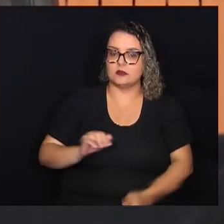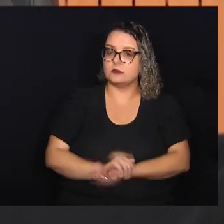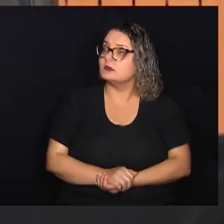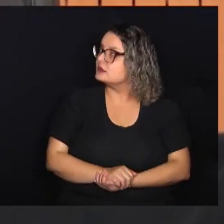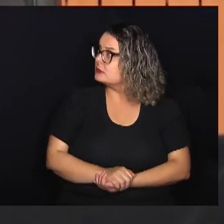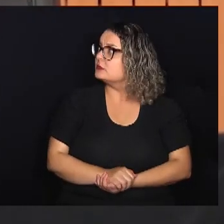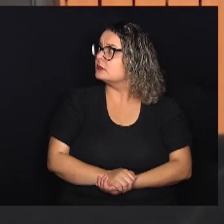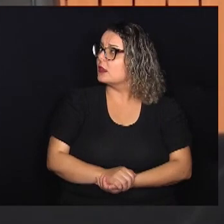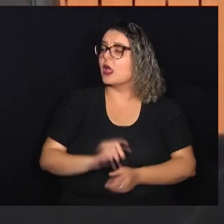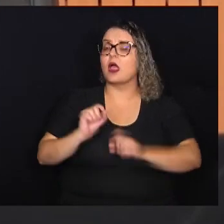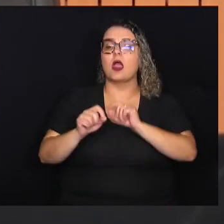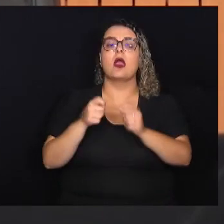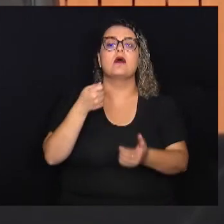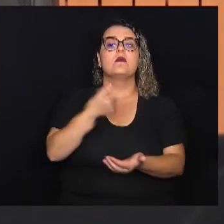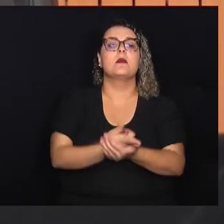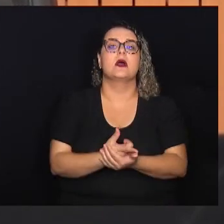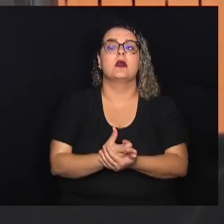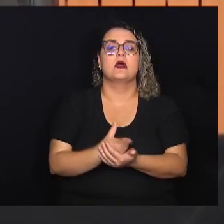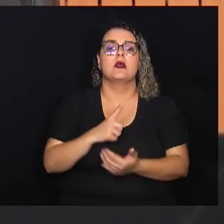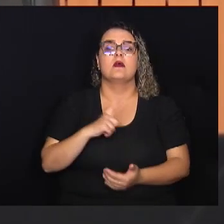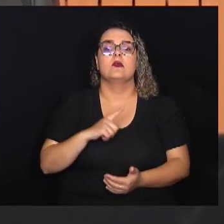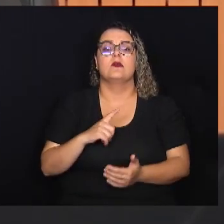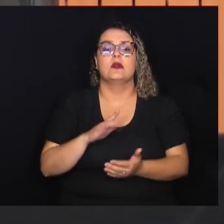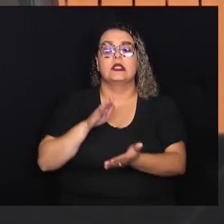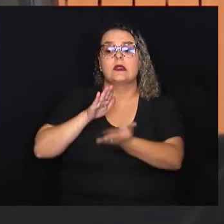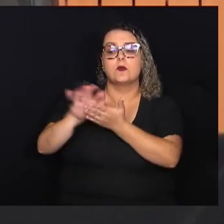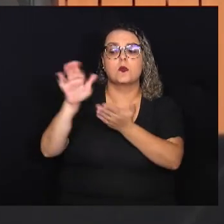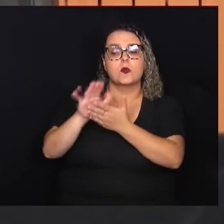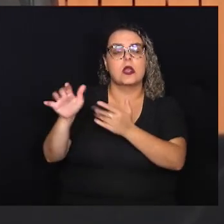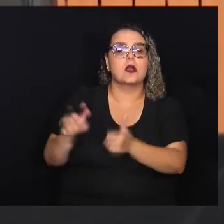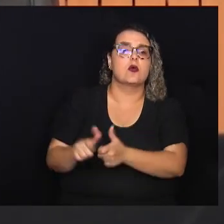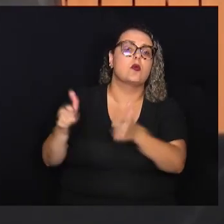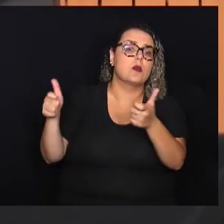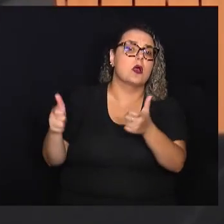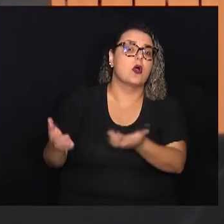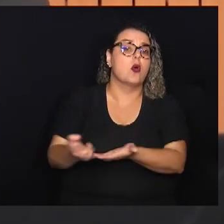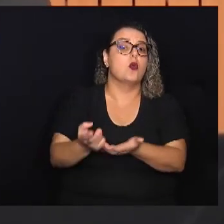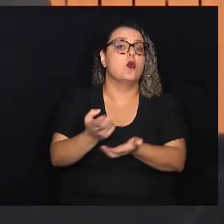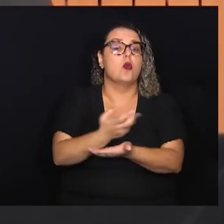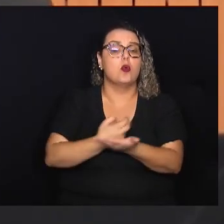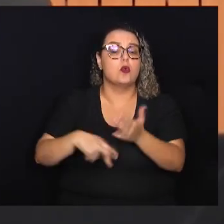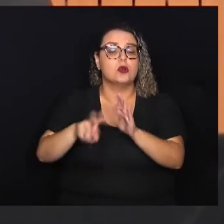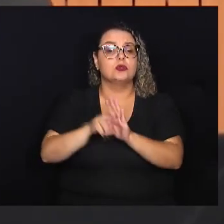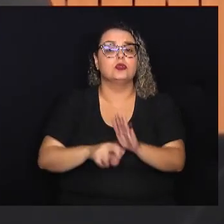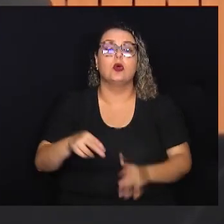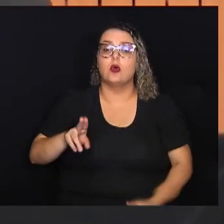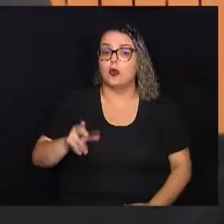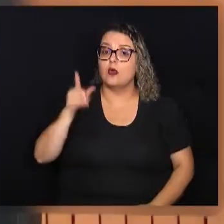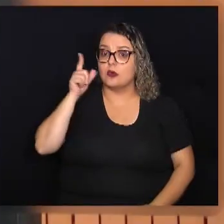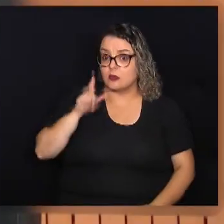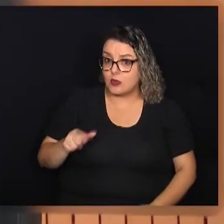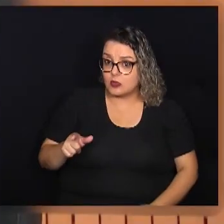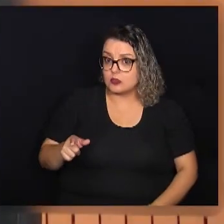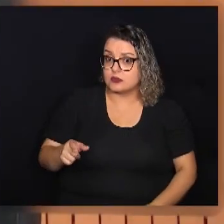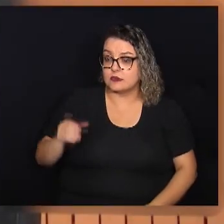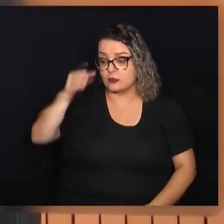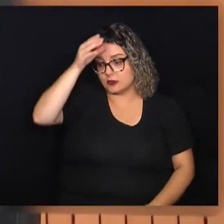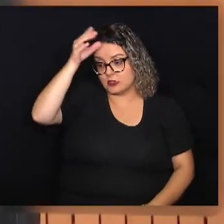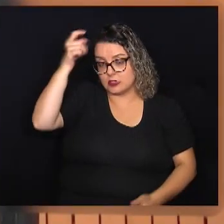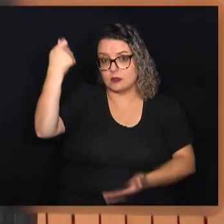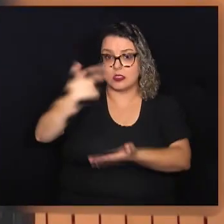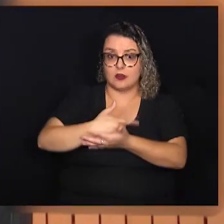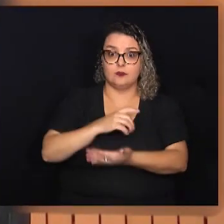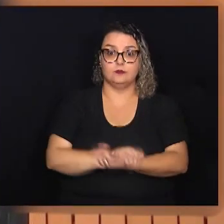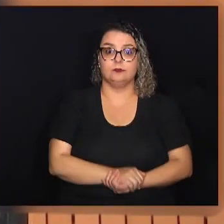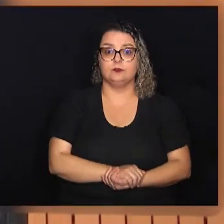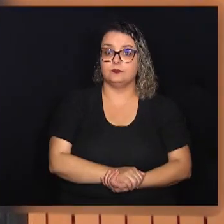conta. Eu vou ter um aumento do meu custo com tributação ou eu vou conseguir repassar isso para o meu cliente? Essa reforma